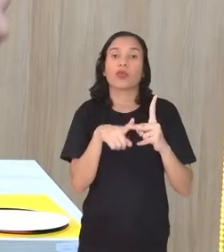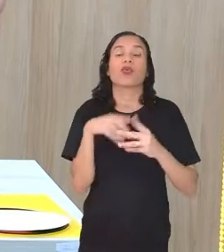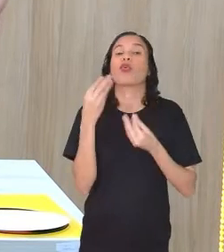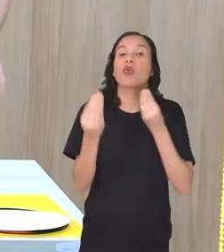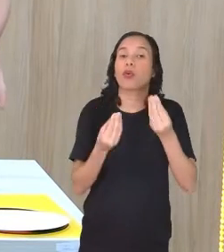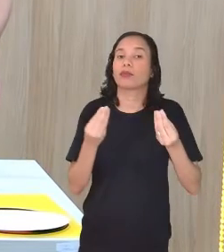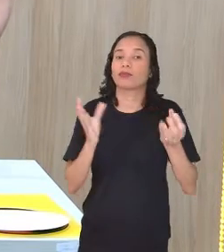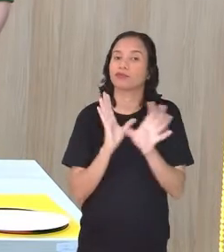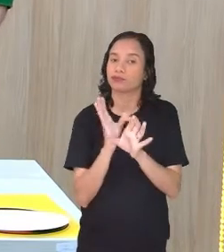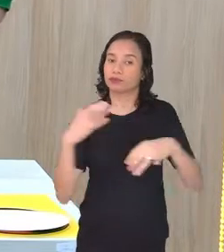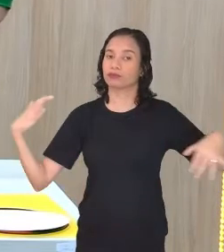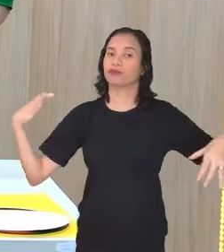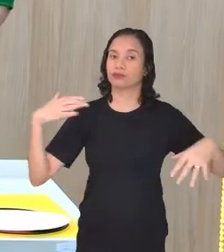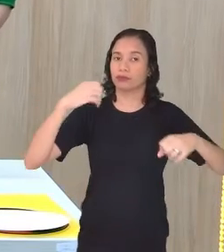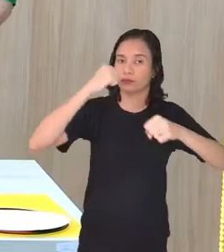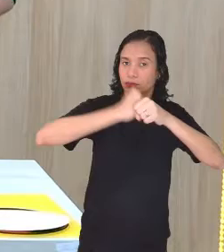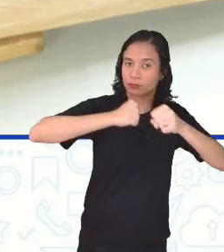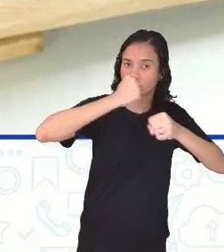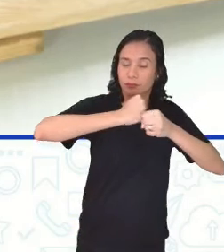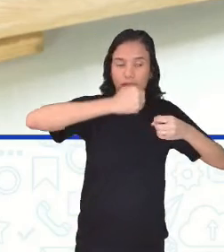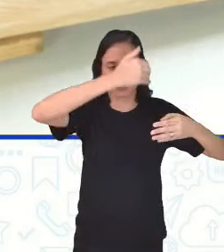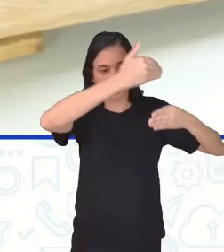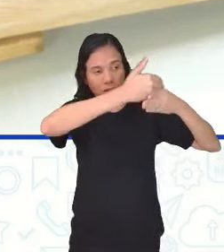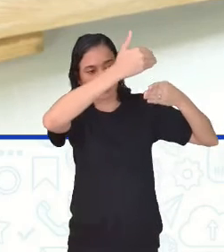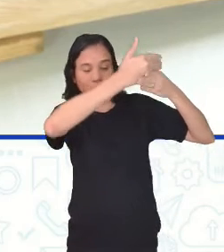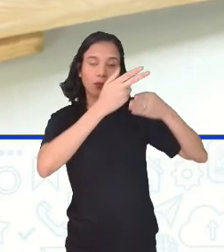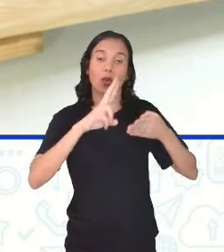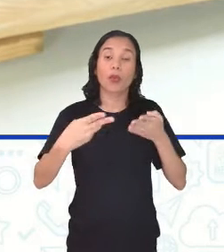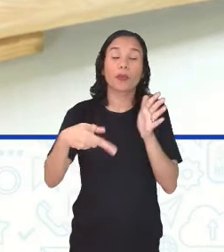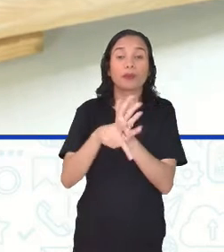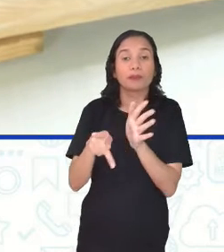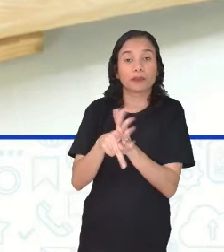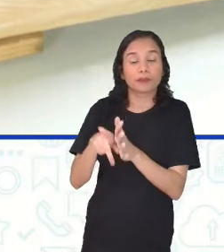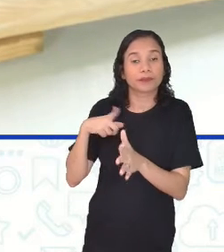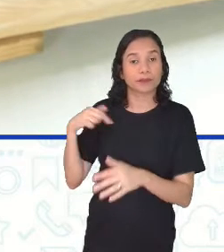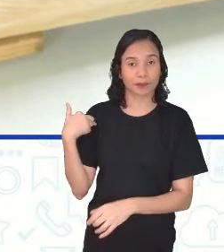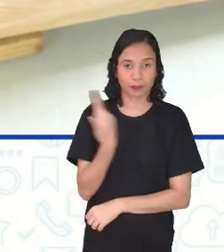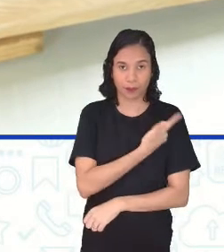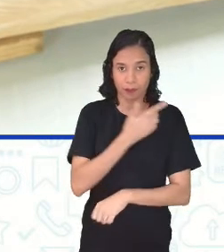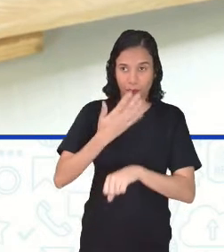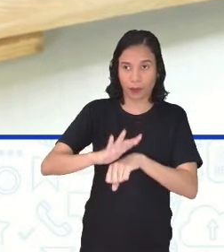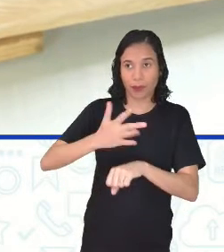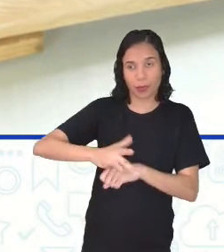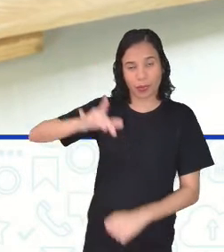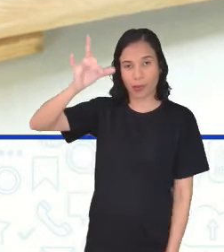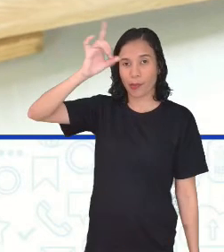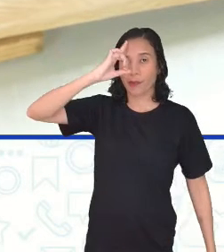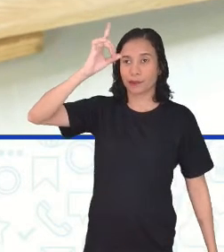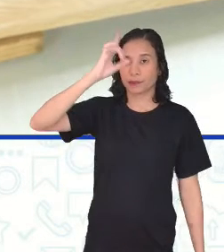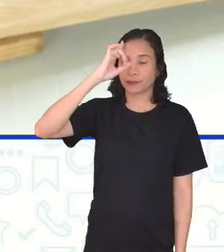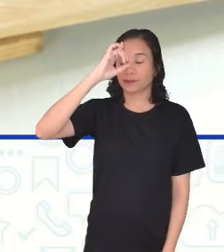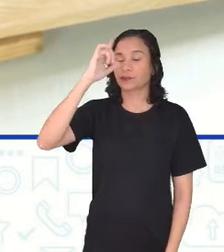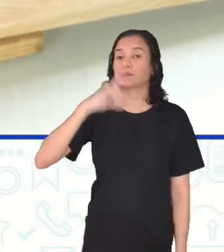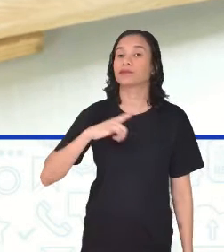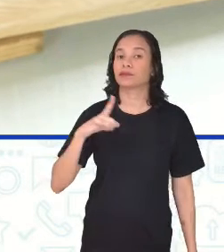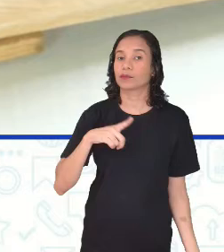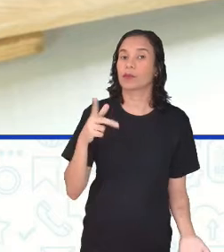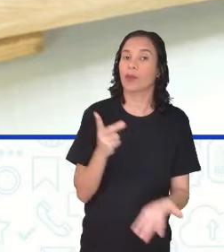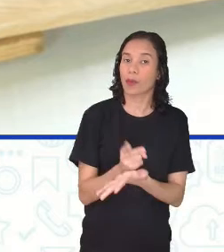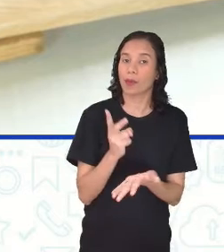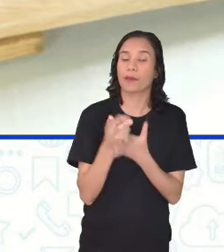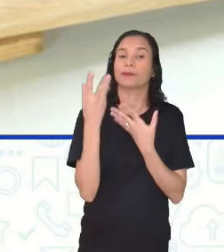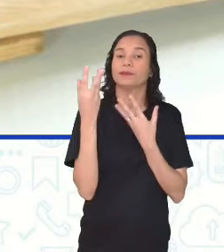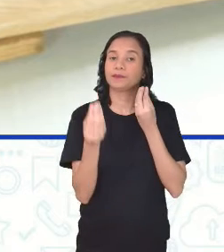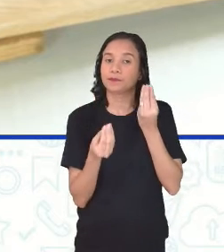construção civil. Ou na marcenaria. No nosso dia a dia, ele sempre vai